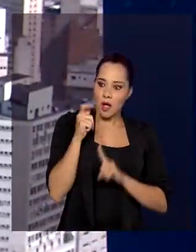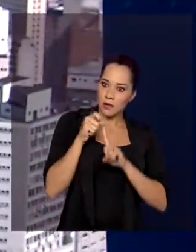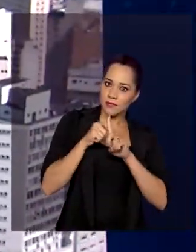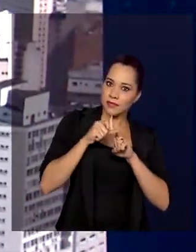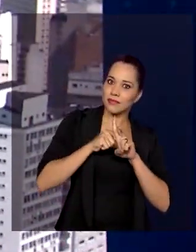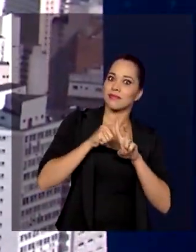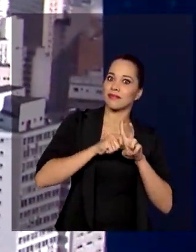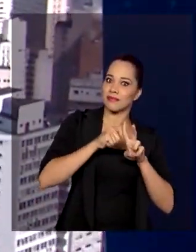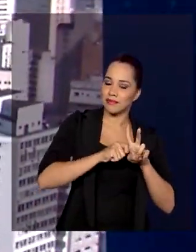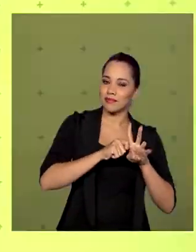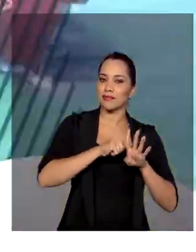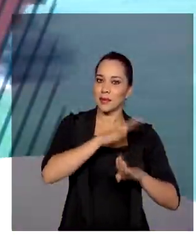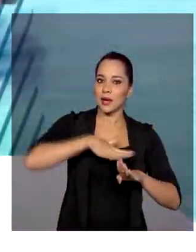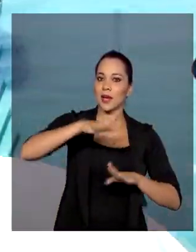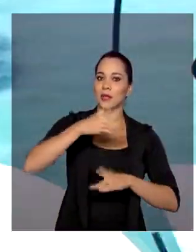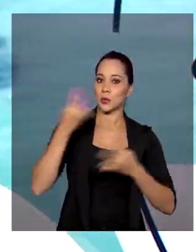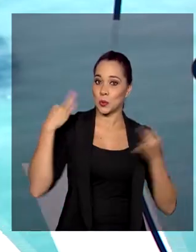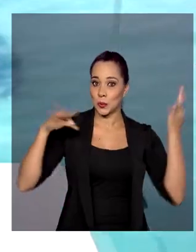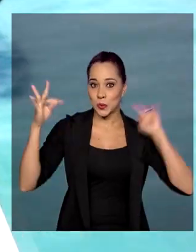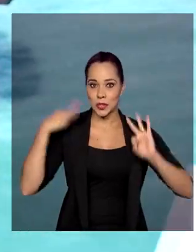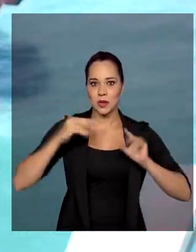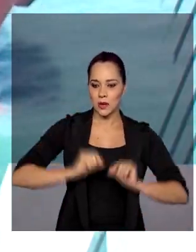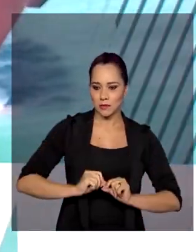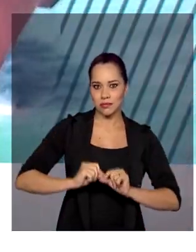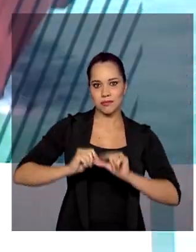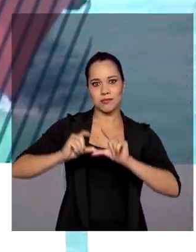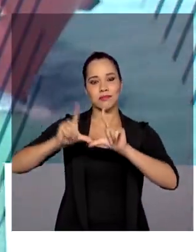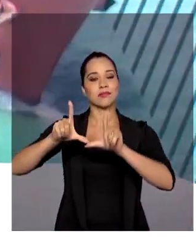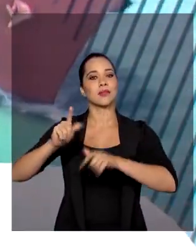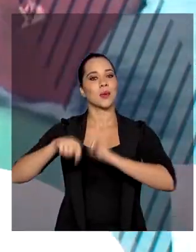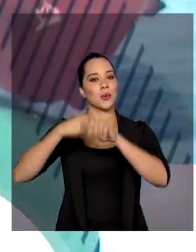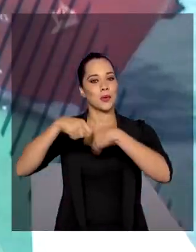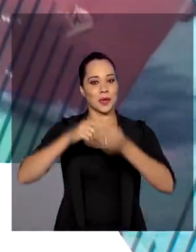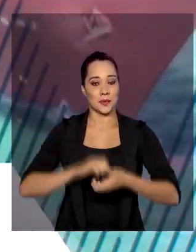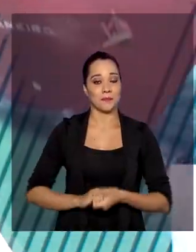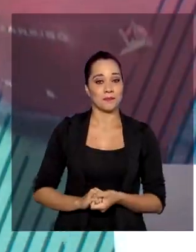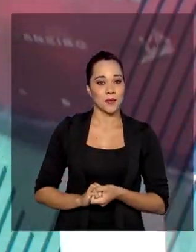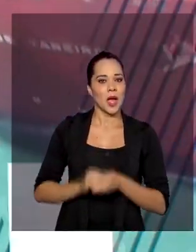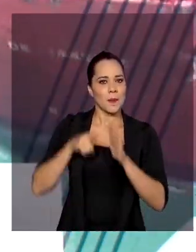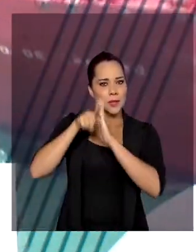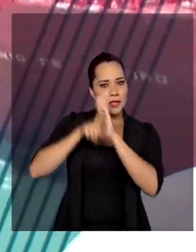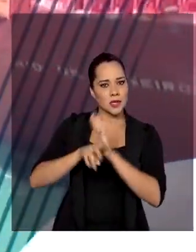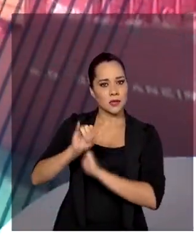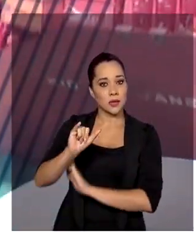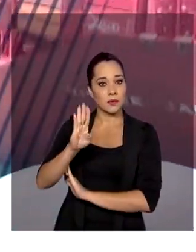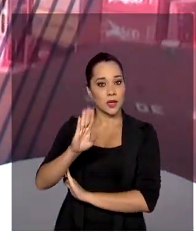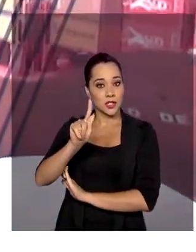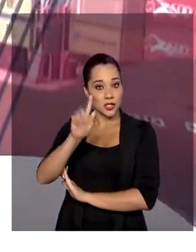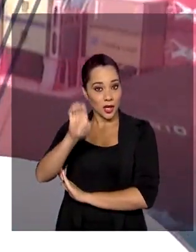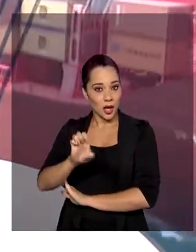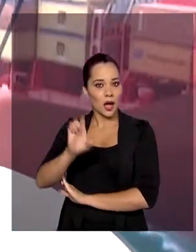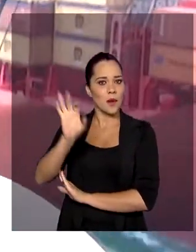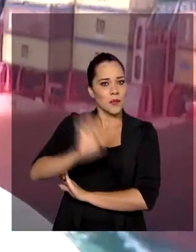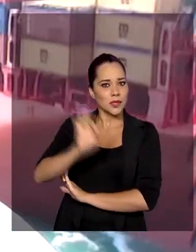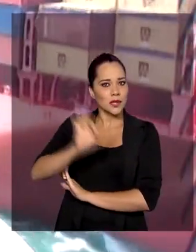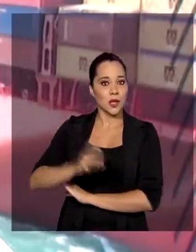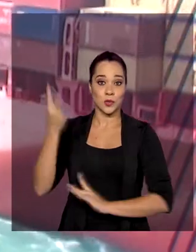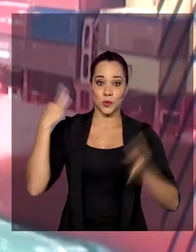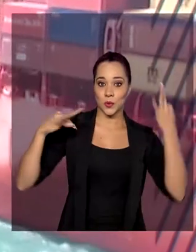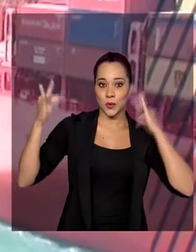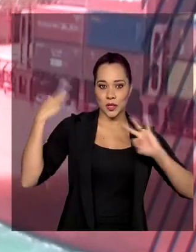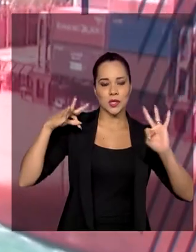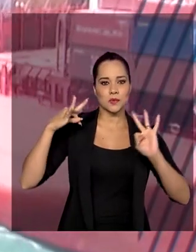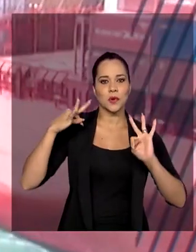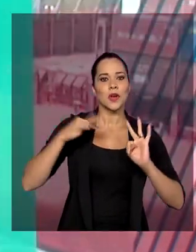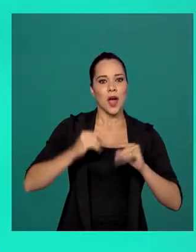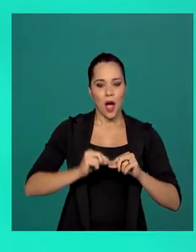consecutivo, o setor de turismo registra alta na movimentação econômica. De acordo com o IBGE, o índice de atividades turísticas